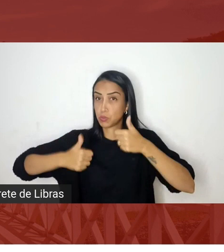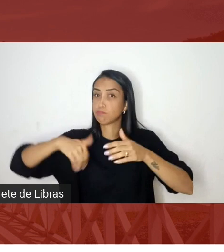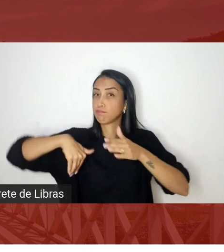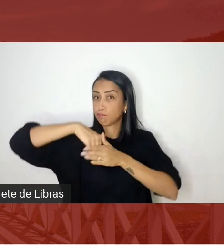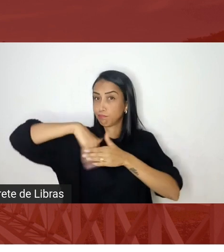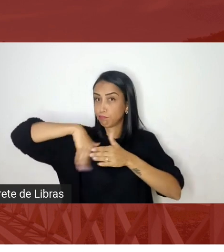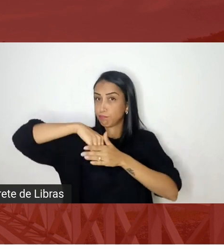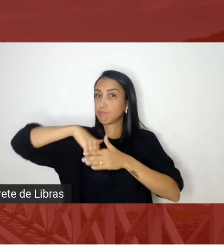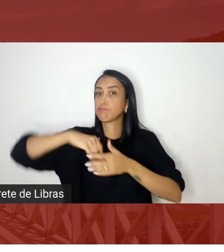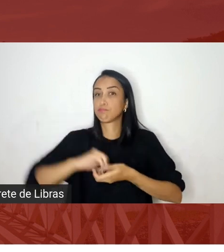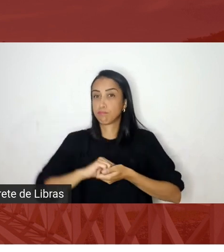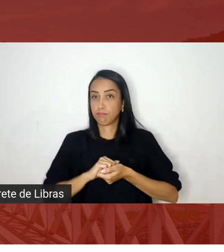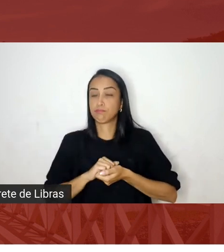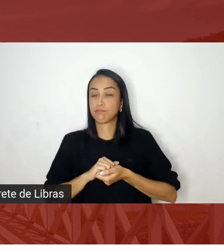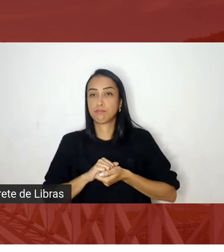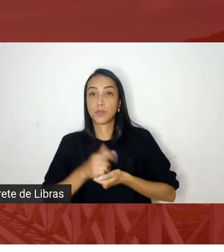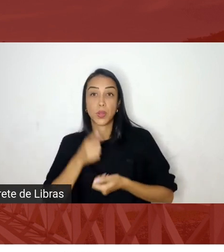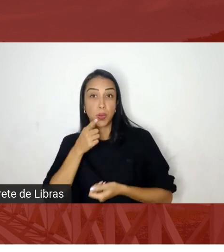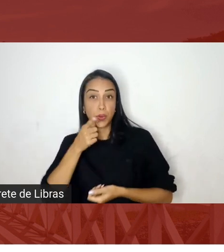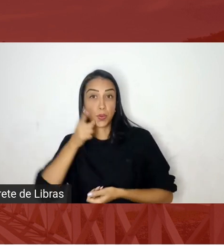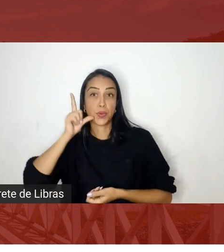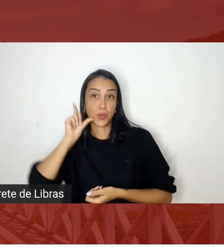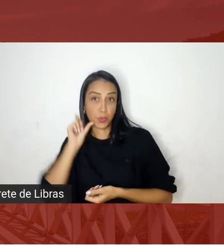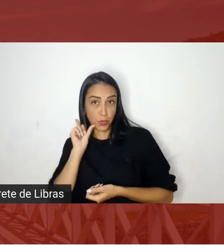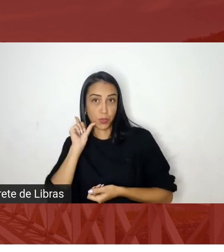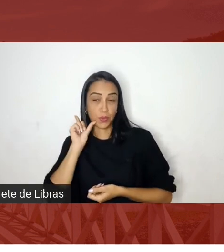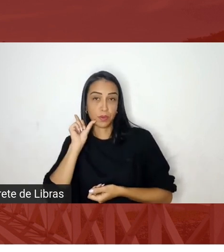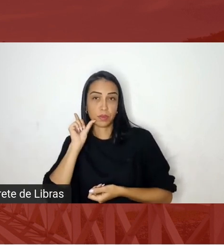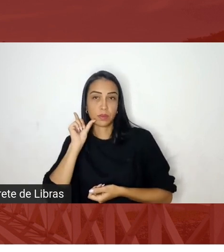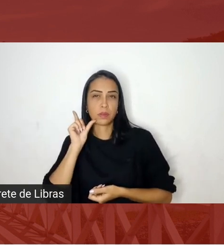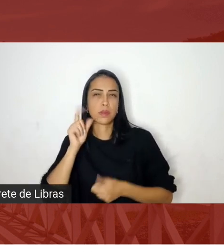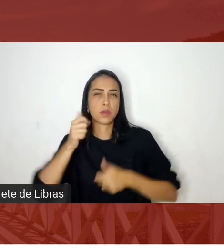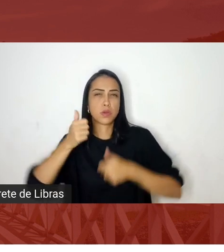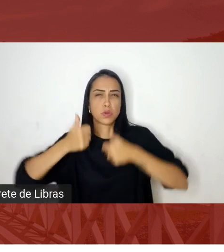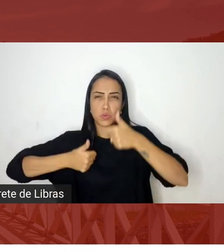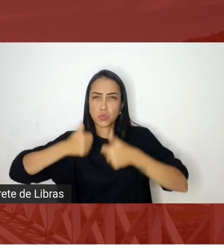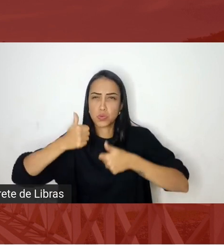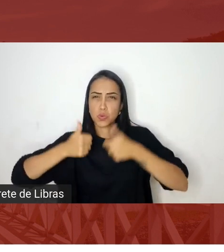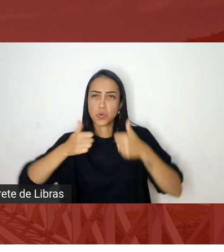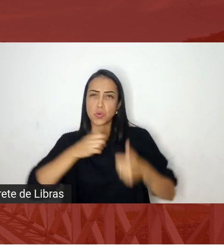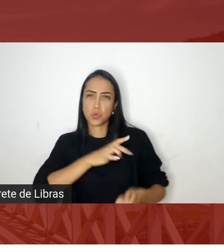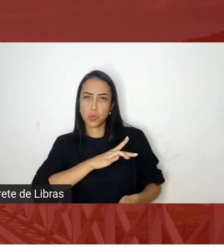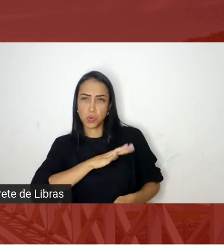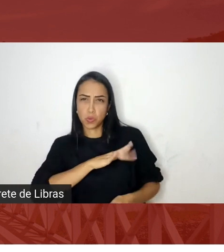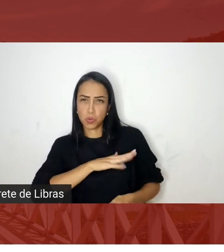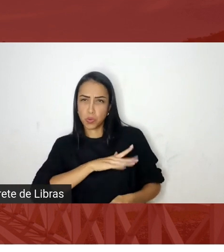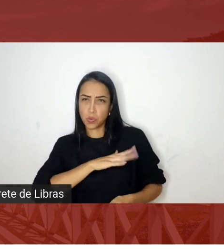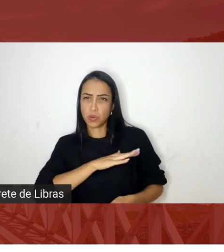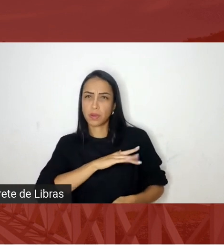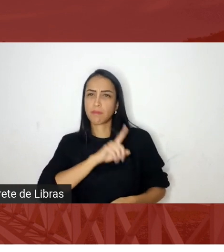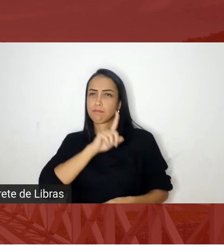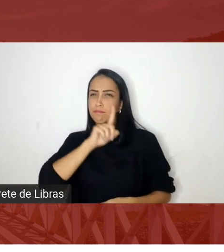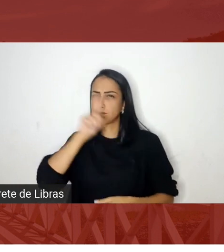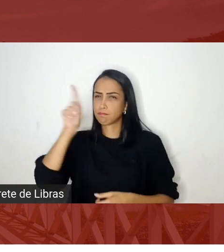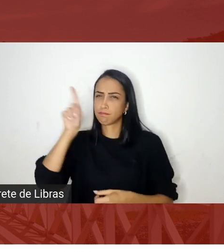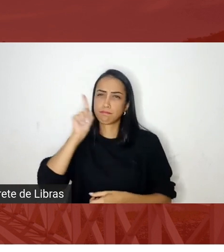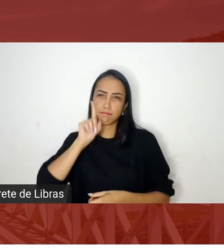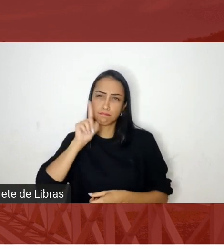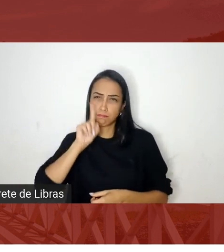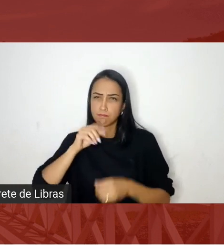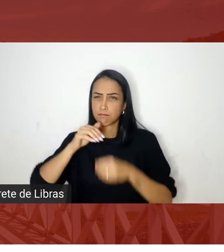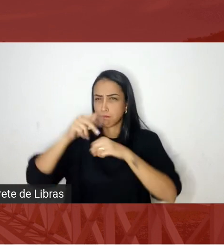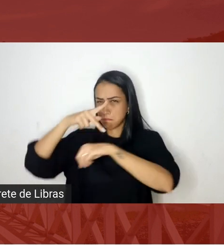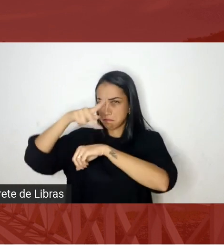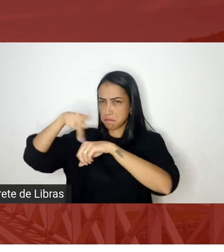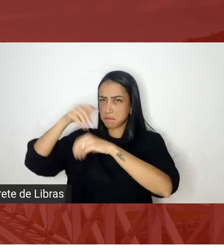ontem mesmo no jogo do Corinthians lá em em Buenos Aires nós tivemos